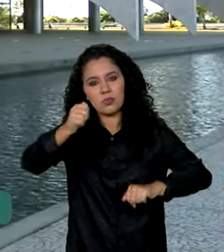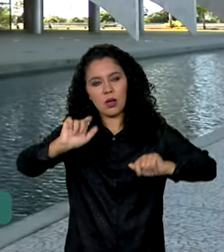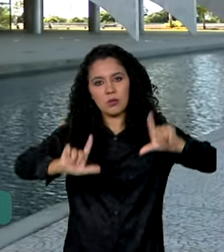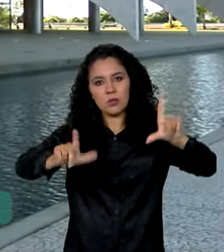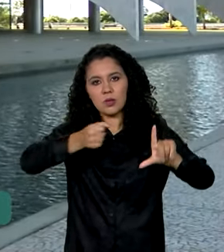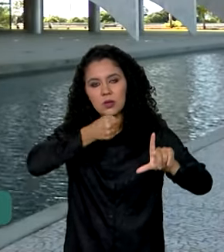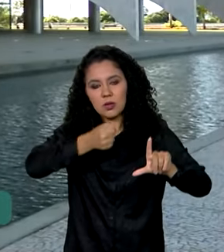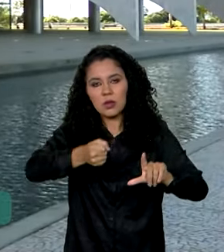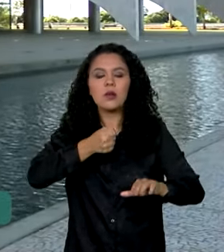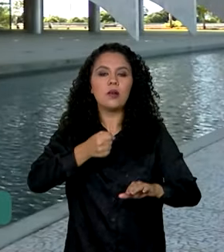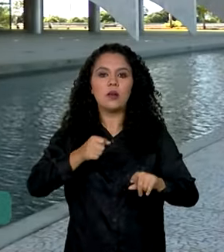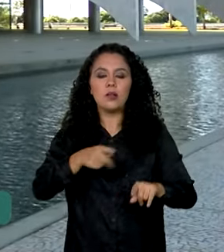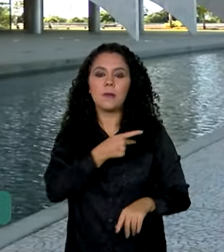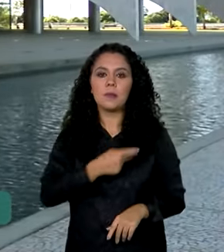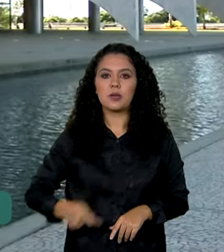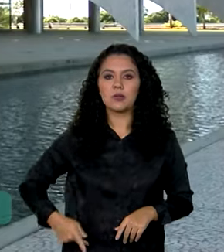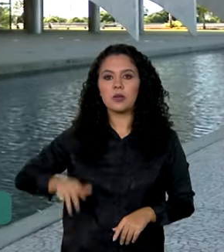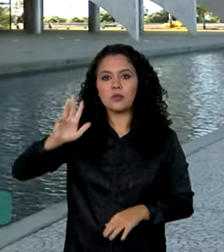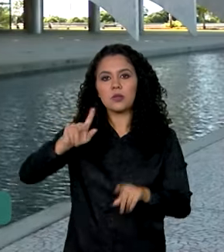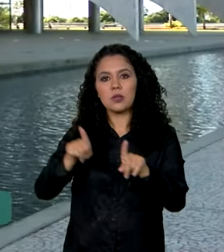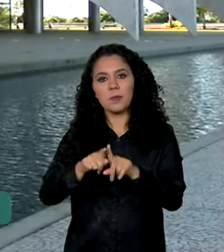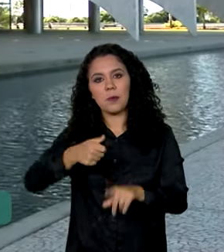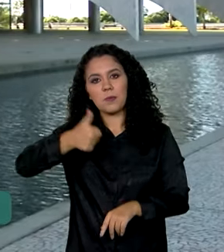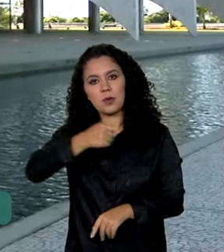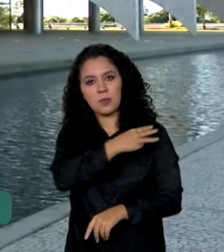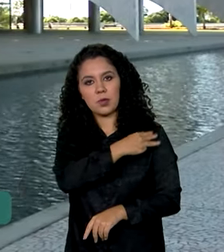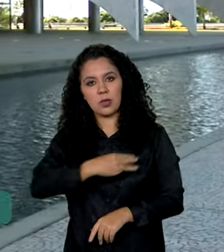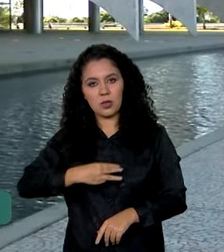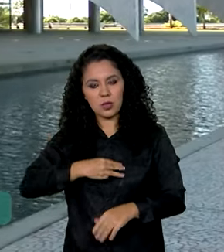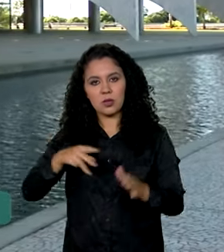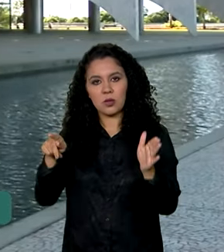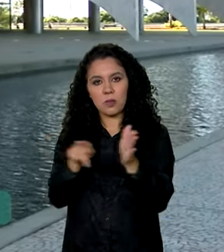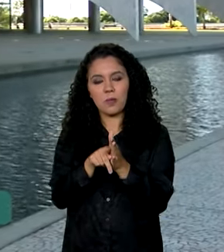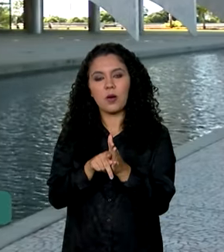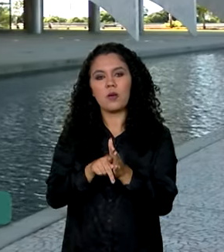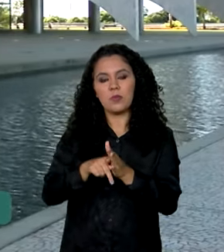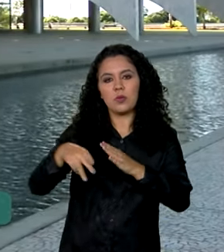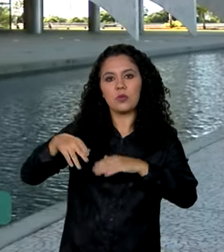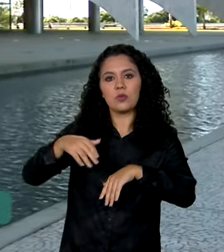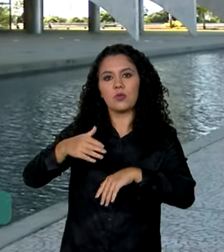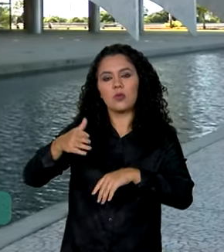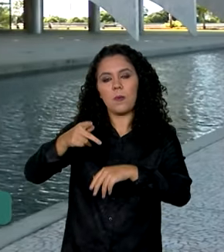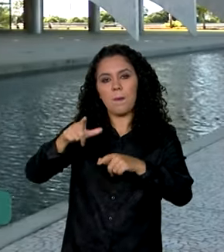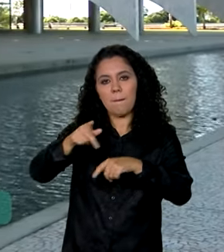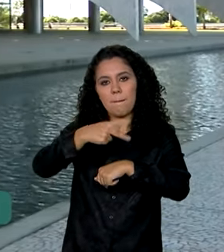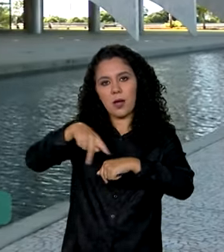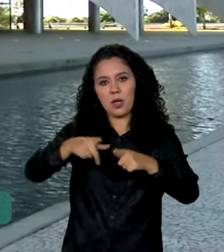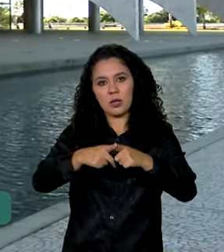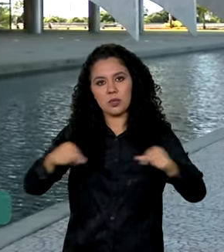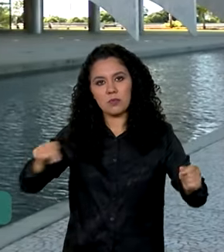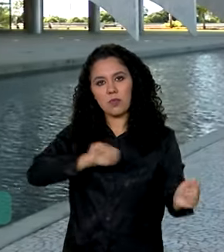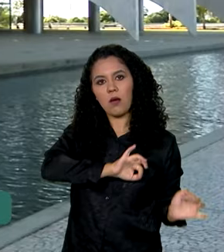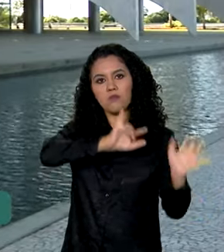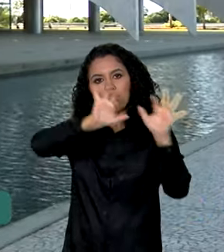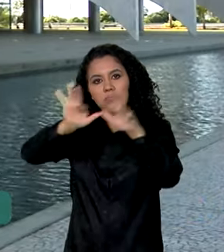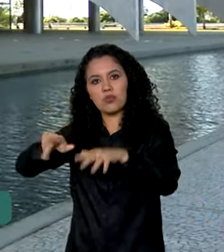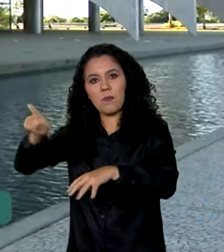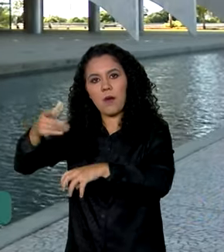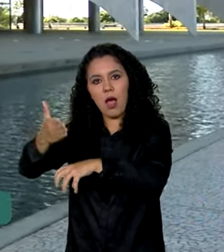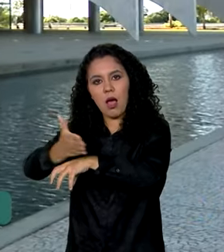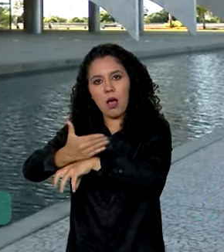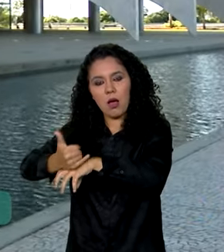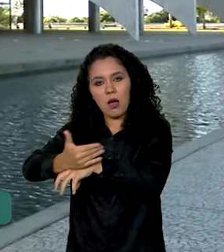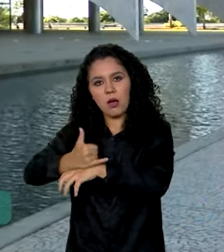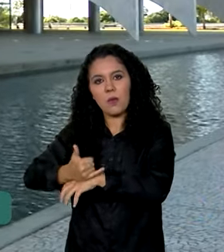presidente Lula como também o primeiro-ministro do Japão, eles seguem para o Palácio do Itamaraty, onde participam juntos de um almoço. E, em seguida,